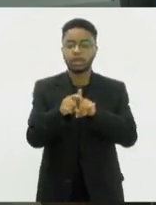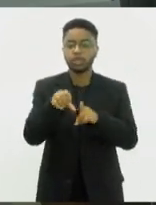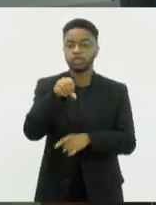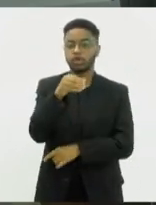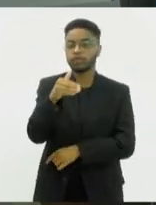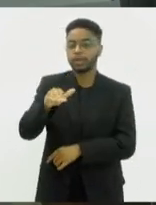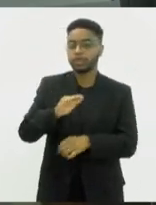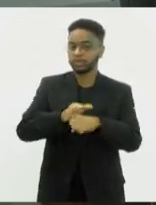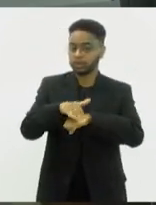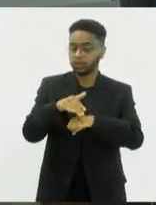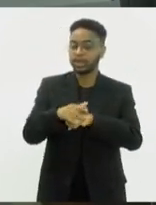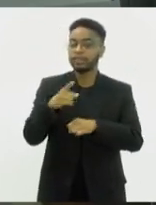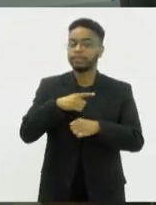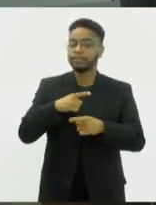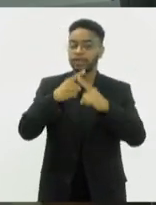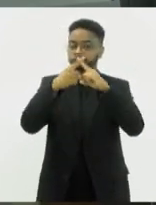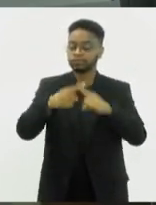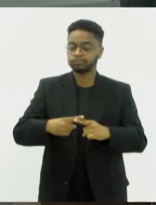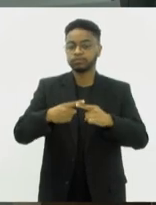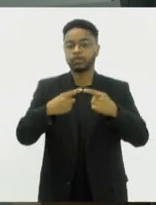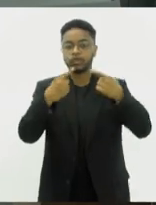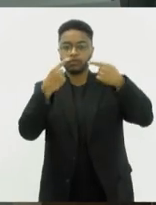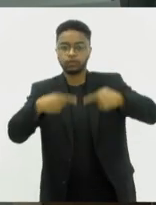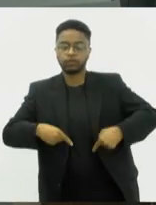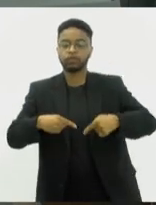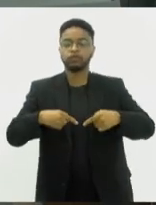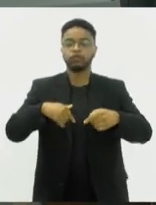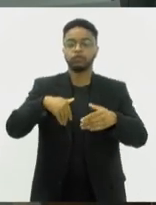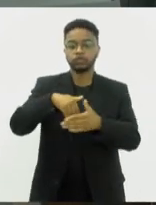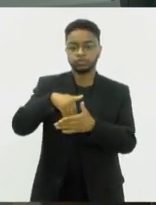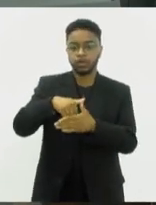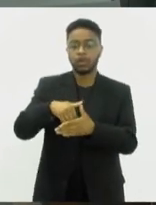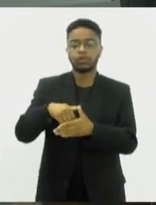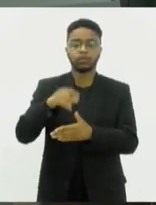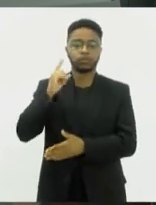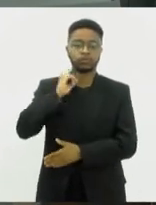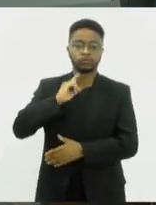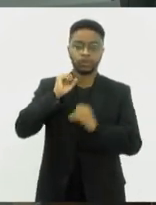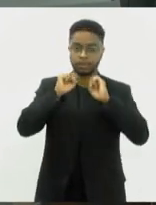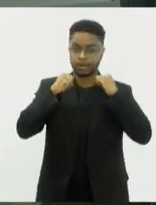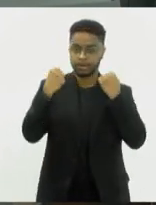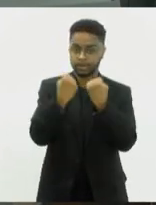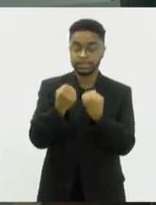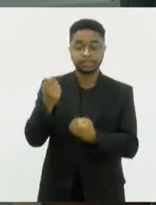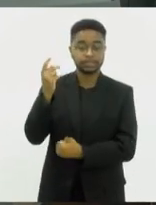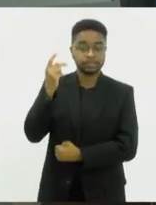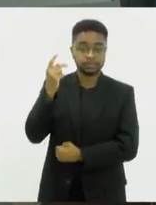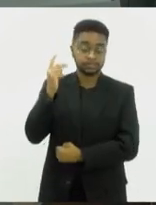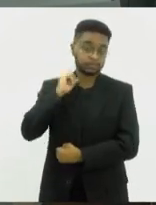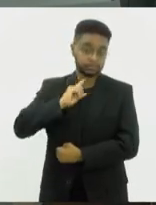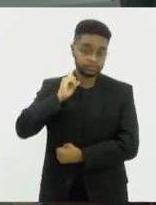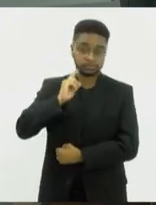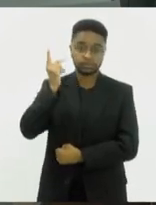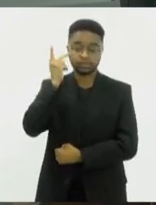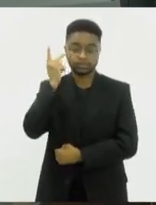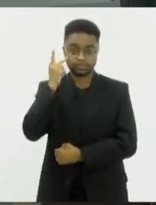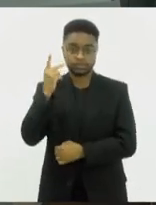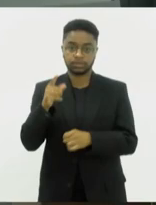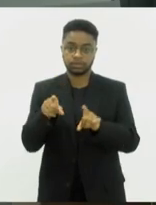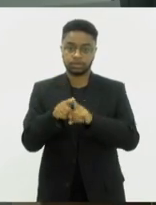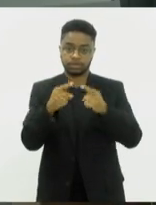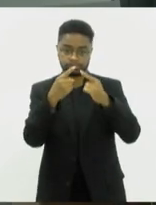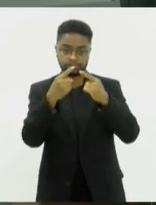noite, tem jogo do Brasileirão no Maraca, São Paulo e Flamengo. Olha, a previsão de